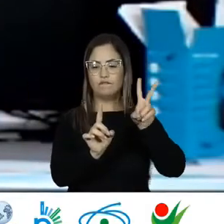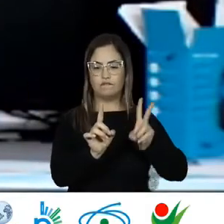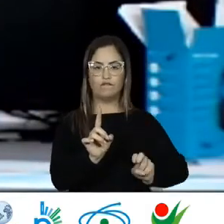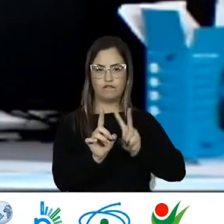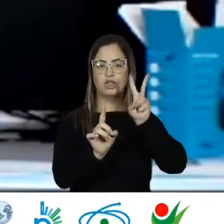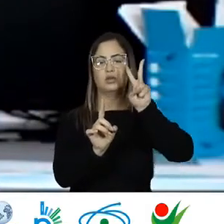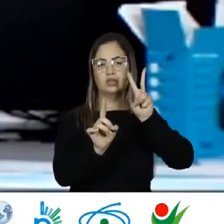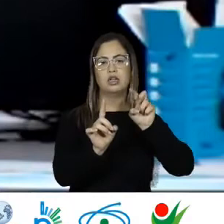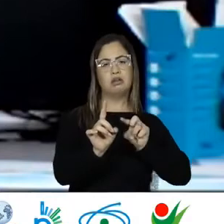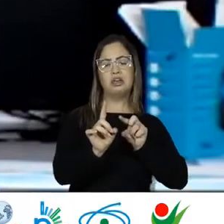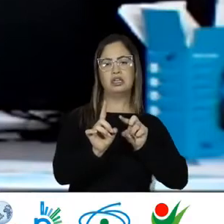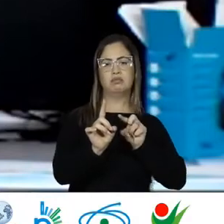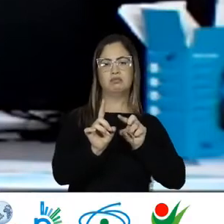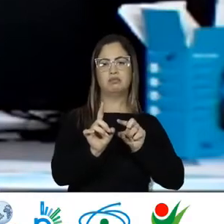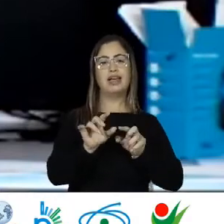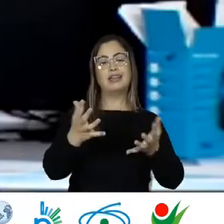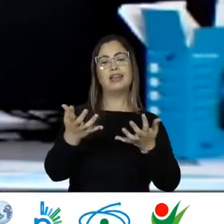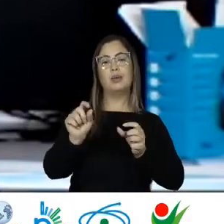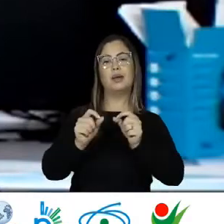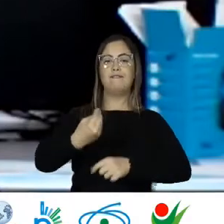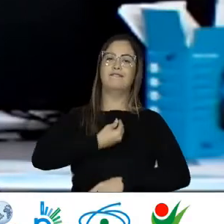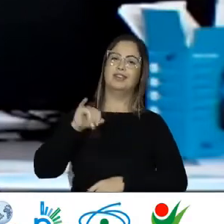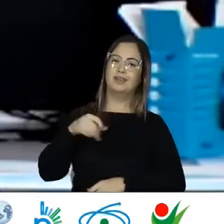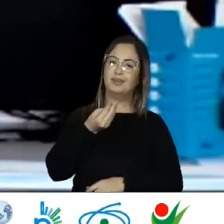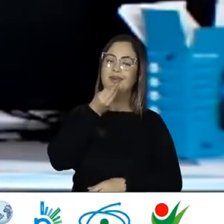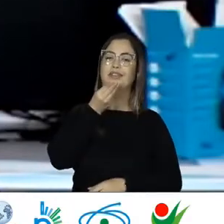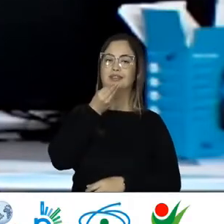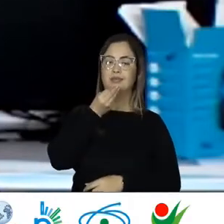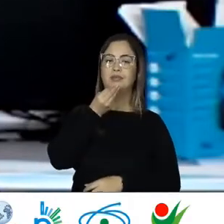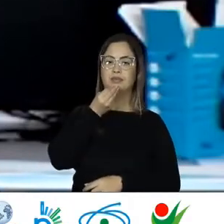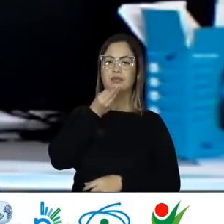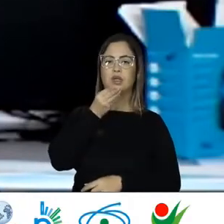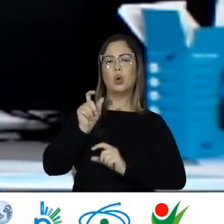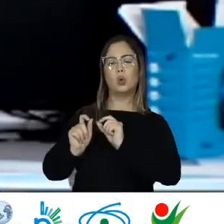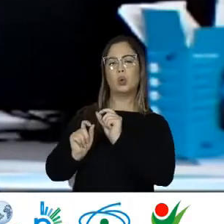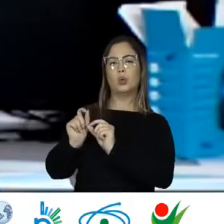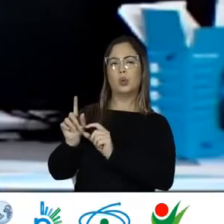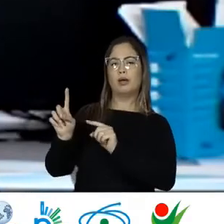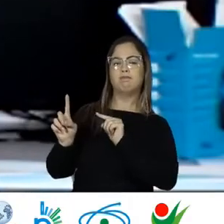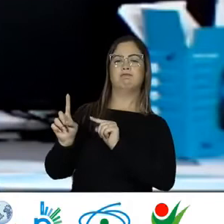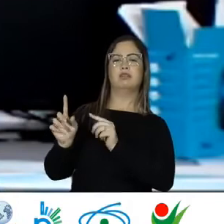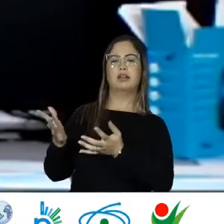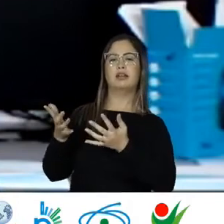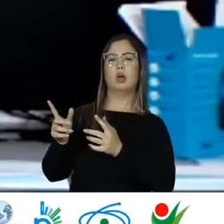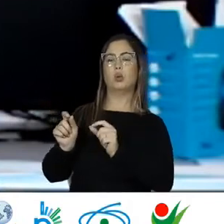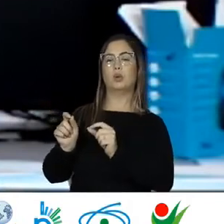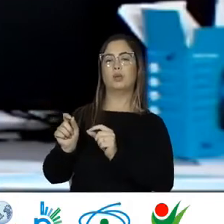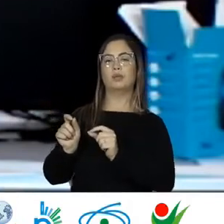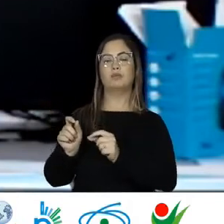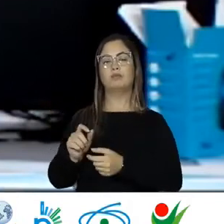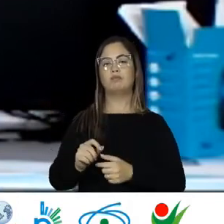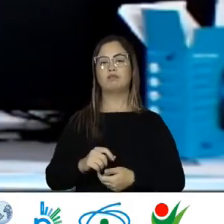brasileira Que está querendo Uma nova oportunidade O que que ele vai O que que leva ele A escolher